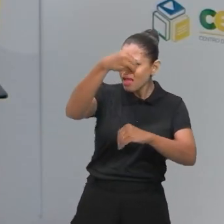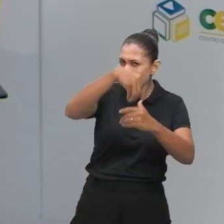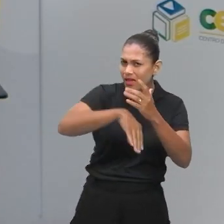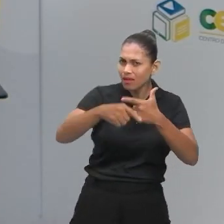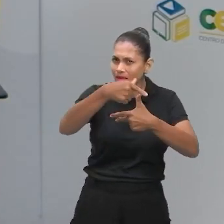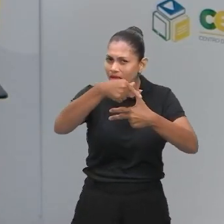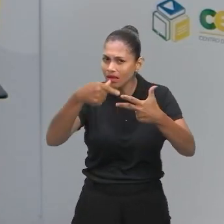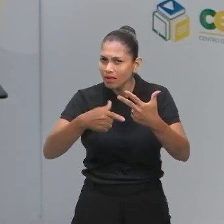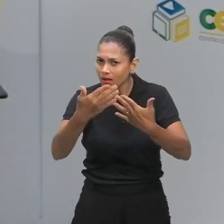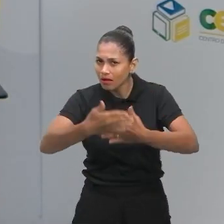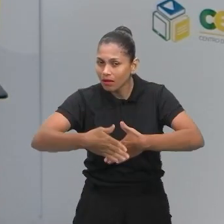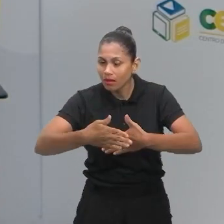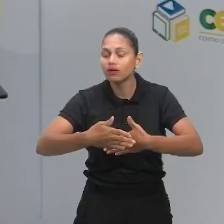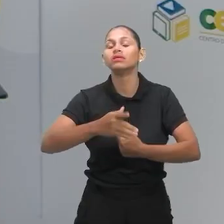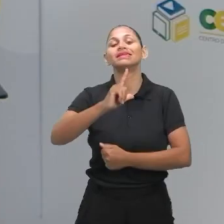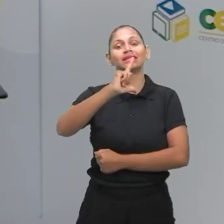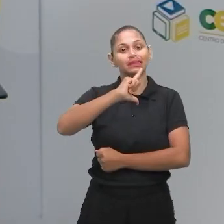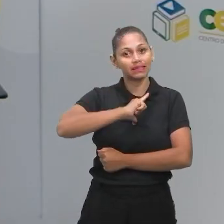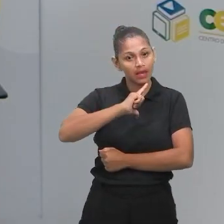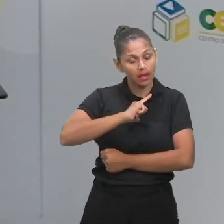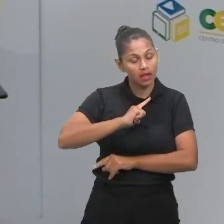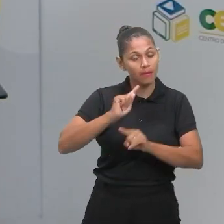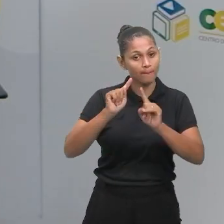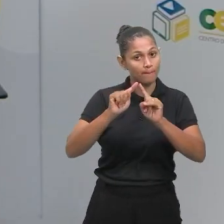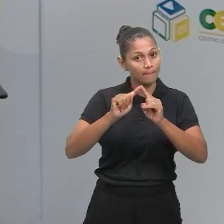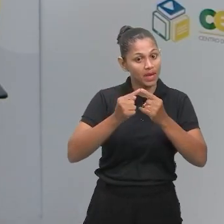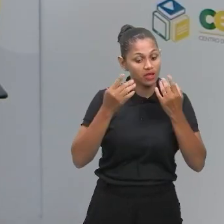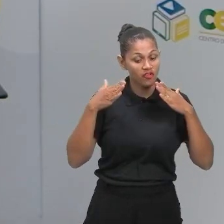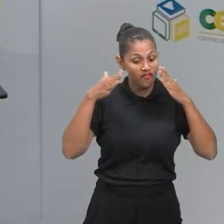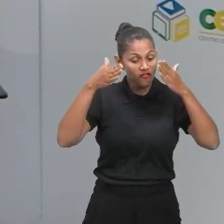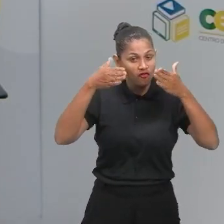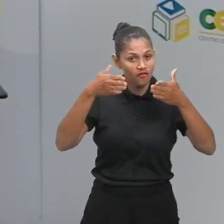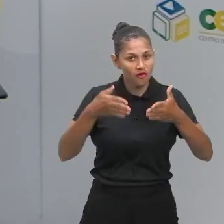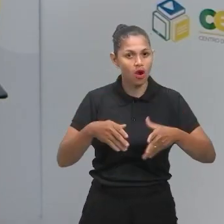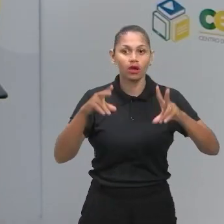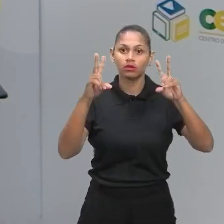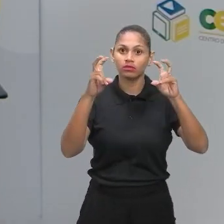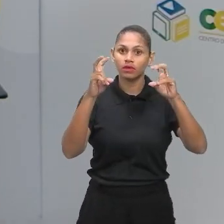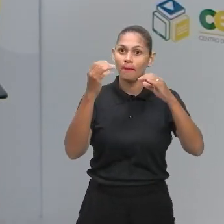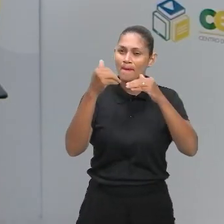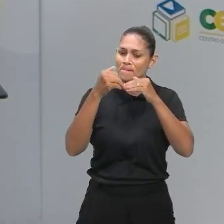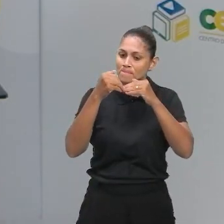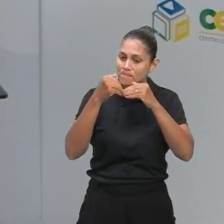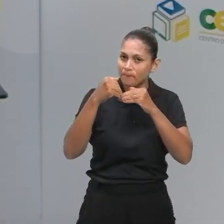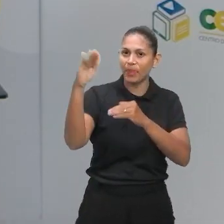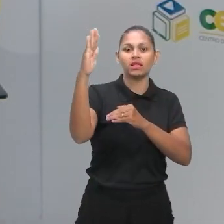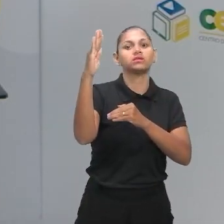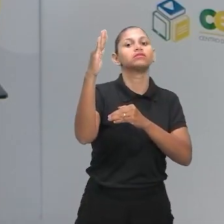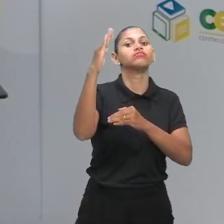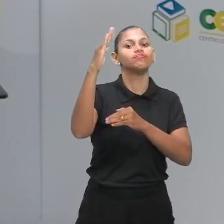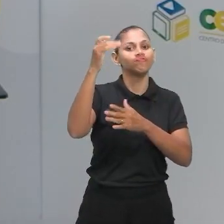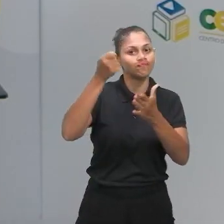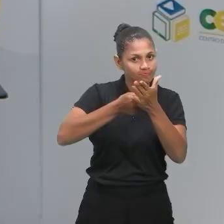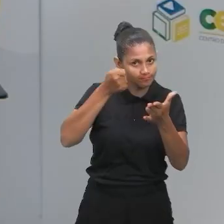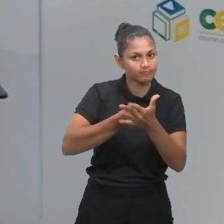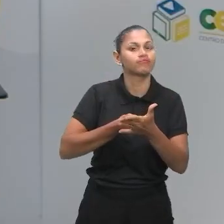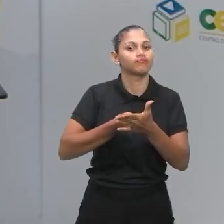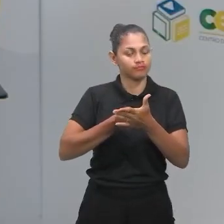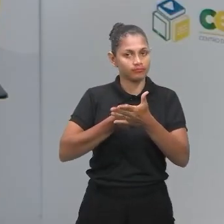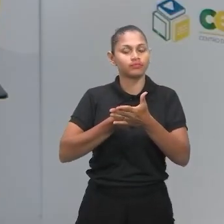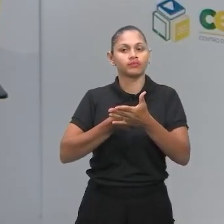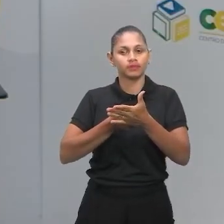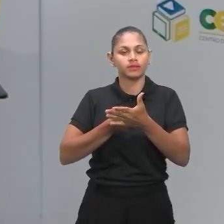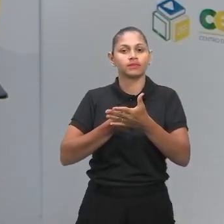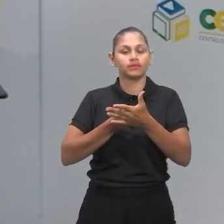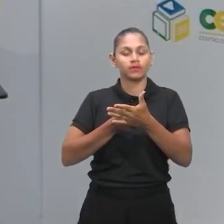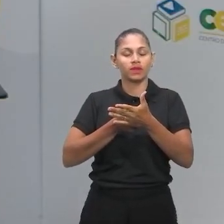É importante você focar nos conteúdos mais cobrados. Números complexos, até hoje, só caiu apenas uma vez no Enem. Ou seja,